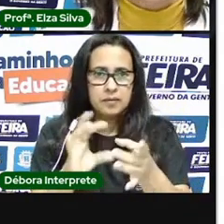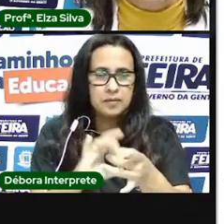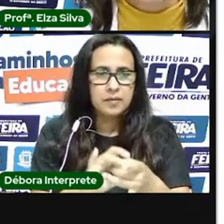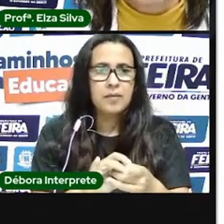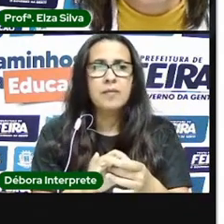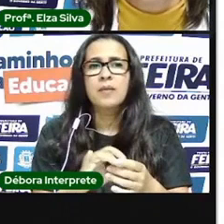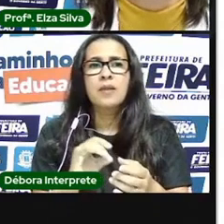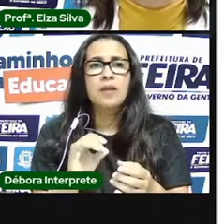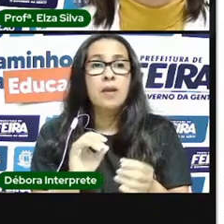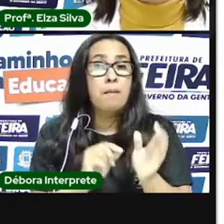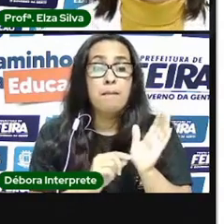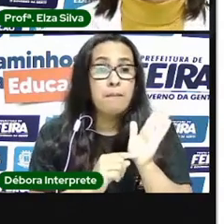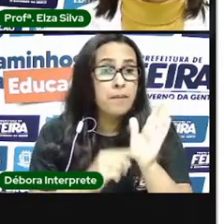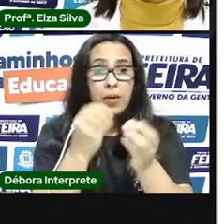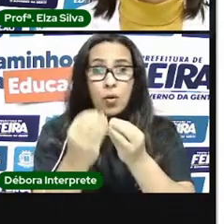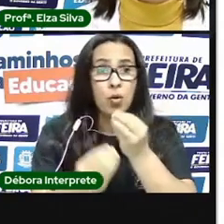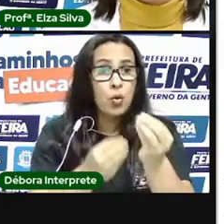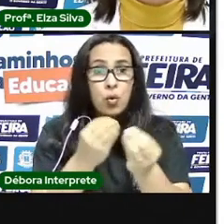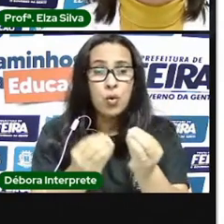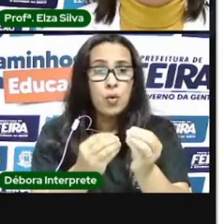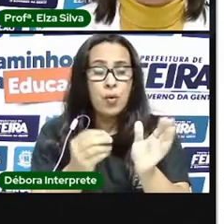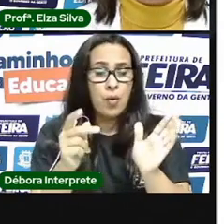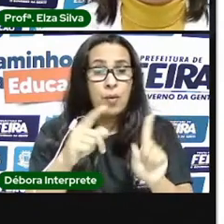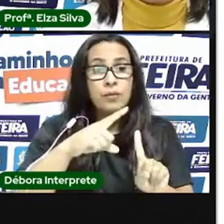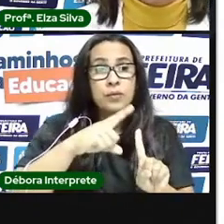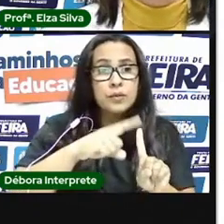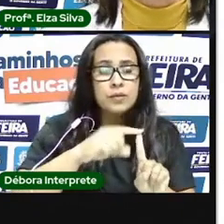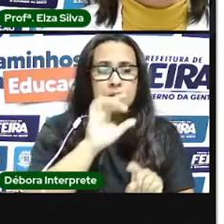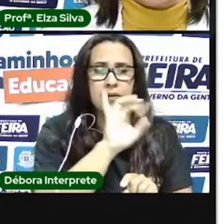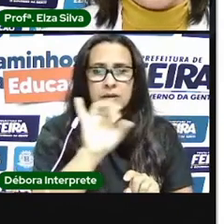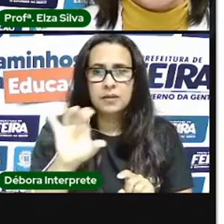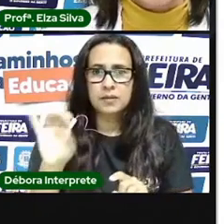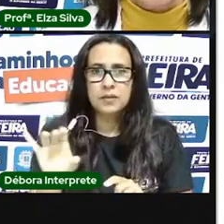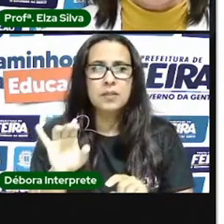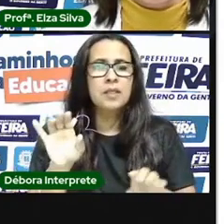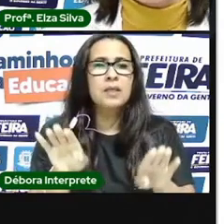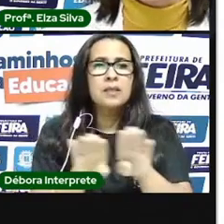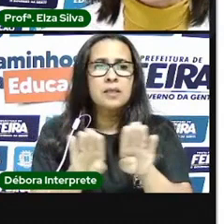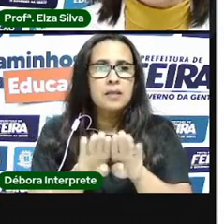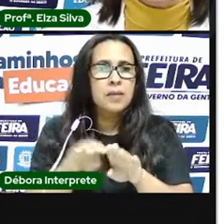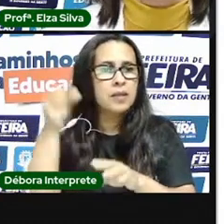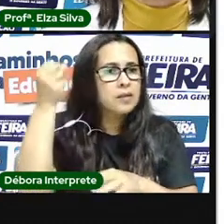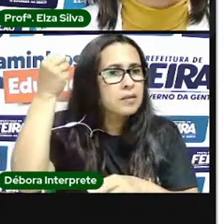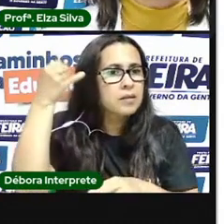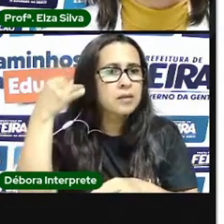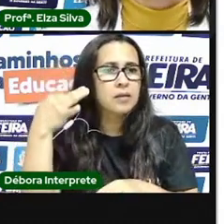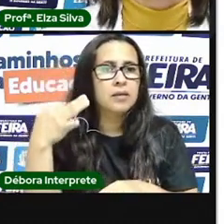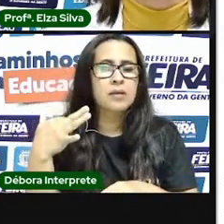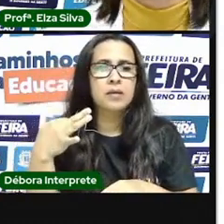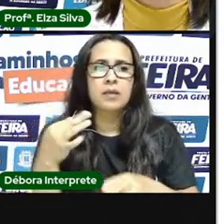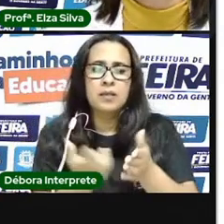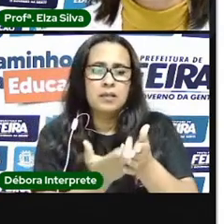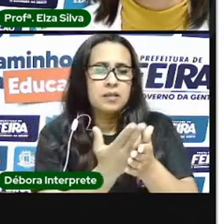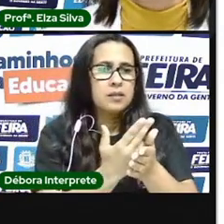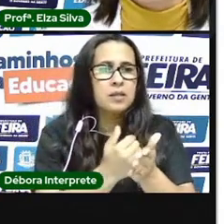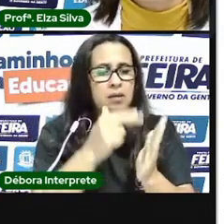apreciar distintas modalidades das artes visuais e audiovisuais. O desenho, a pintura, a